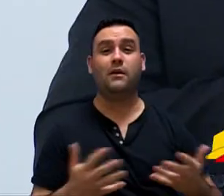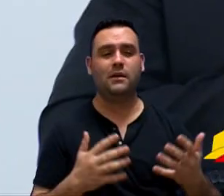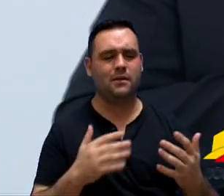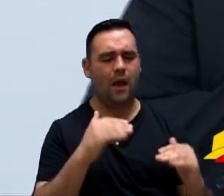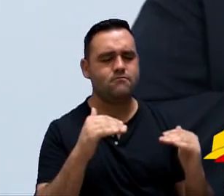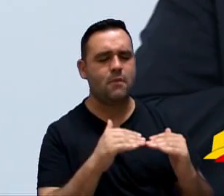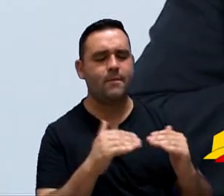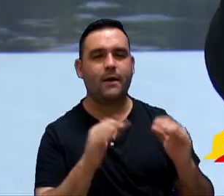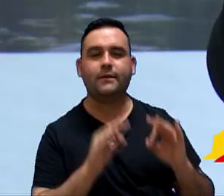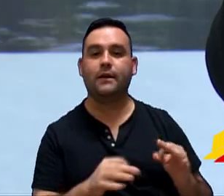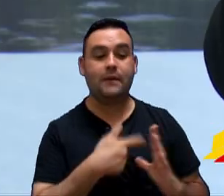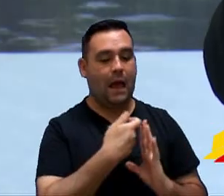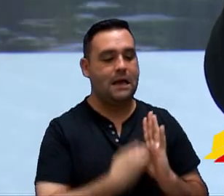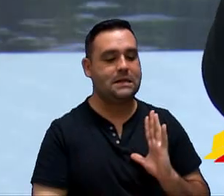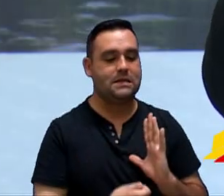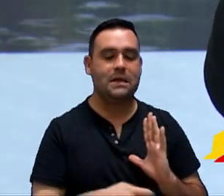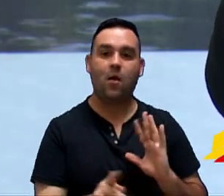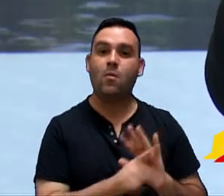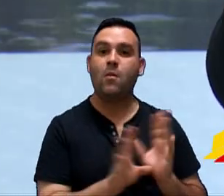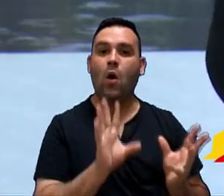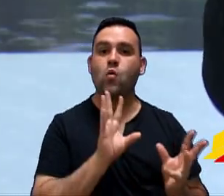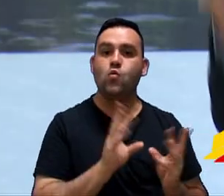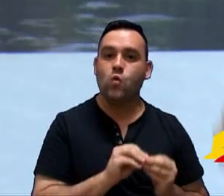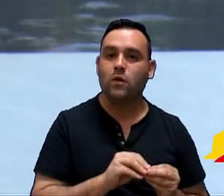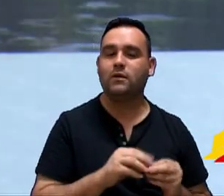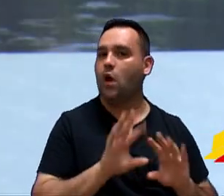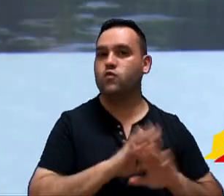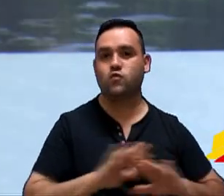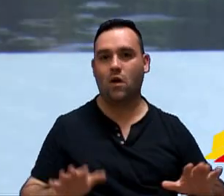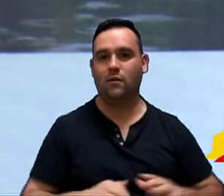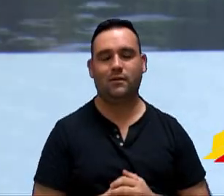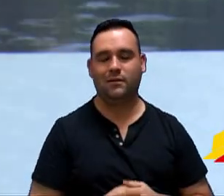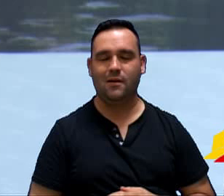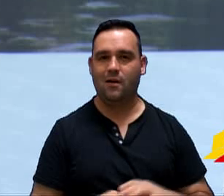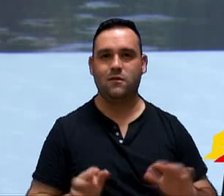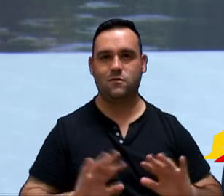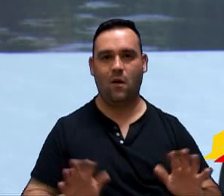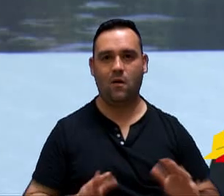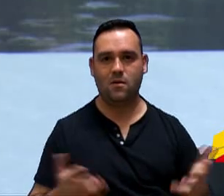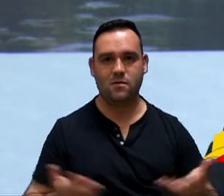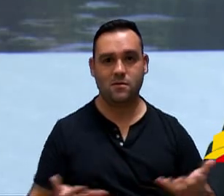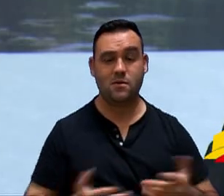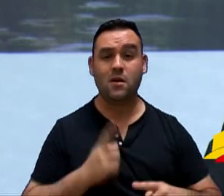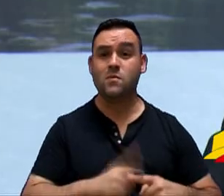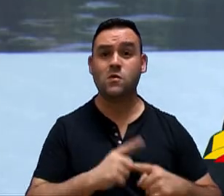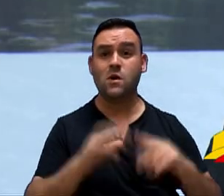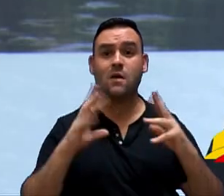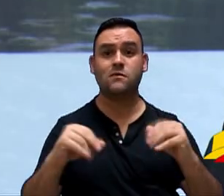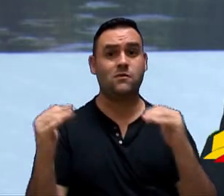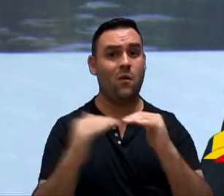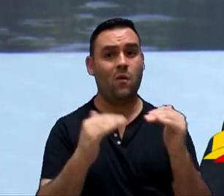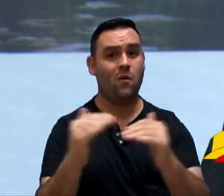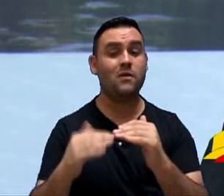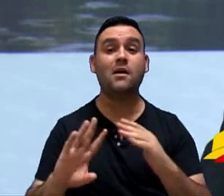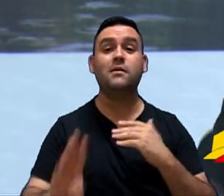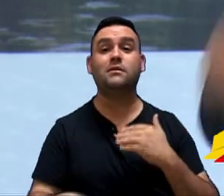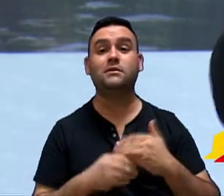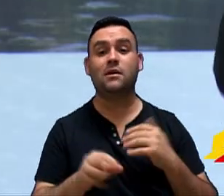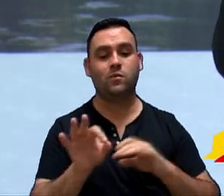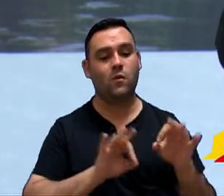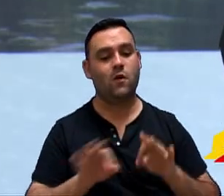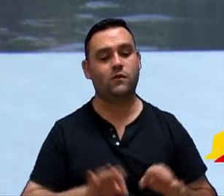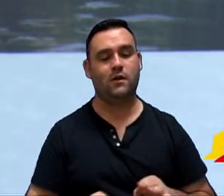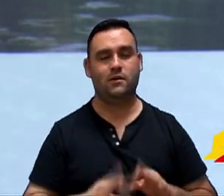conformidade melhor na redação da emenda, só isso. isso? Não, é só isso. Que todo mundo acrescentou, acrescentou o